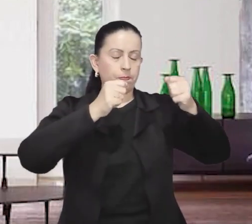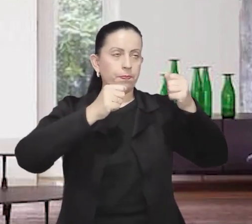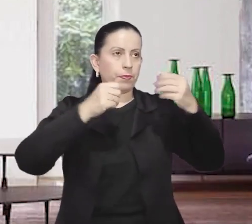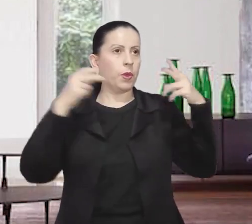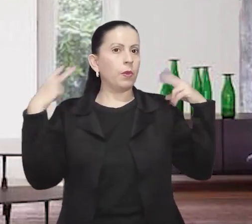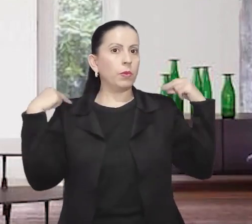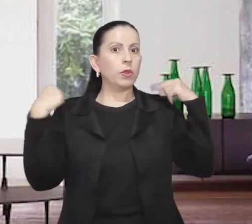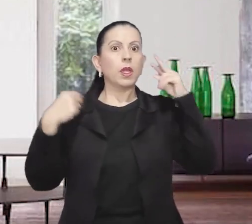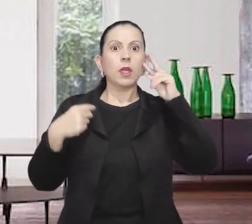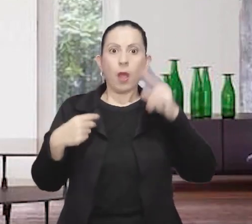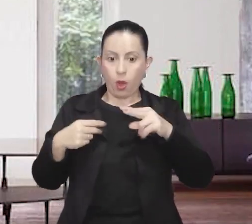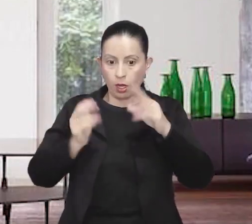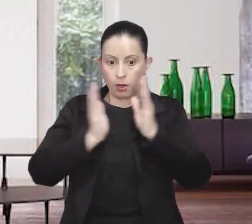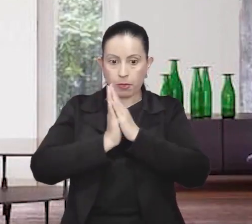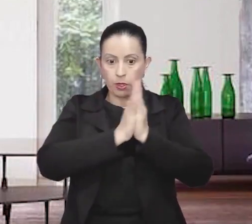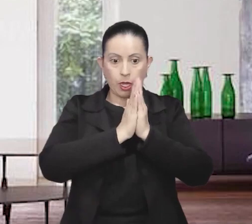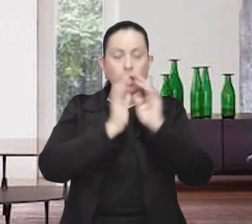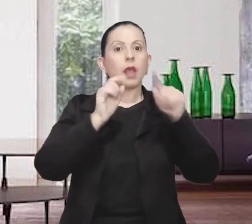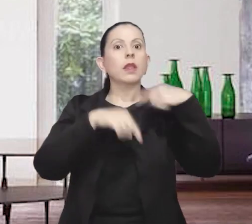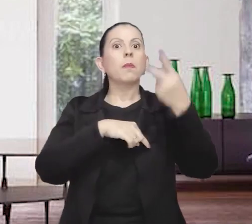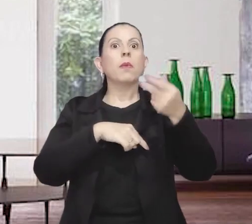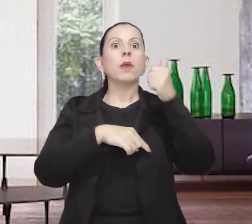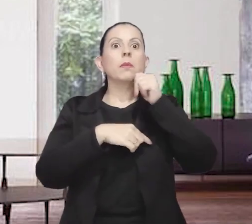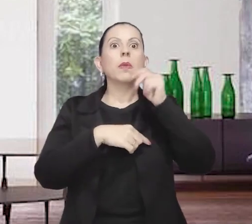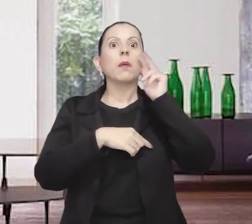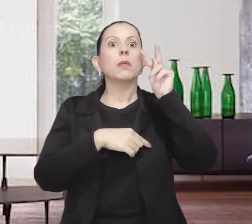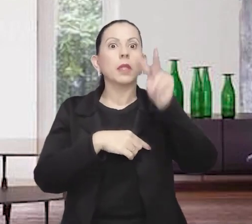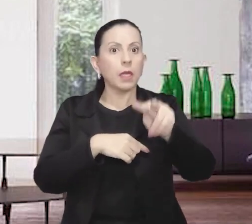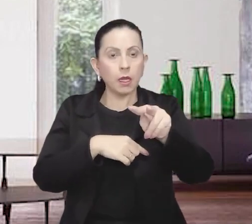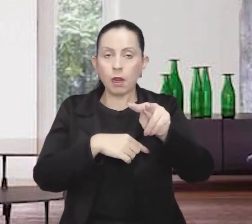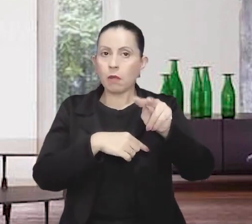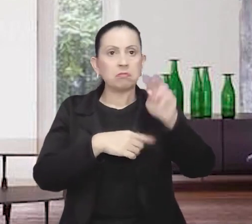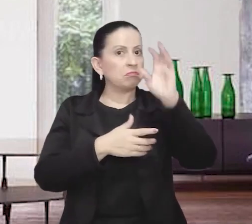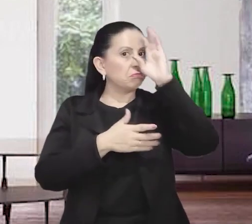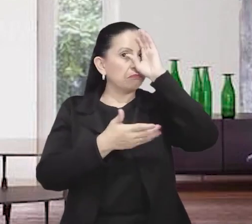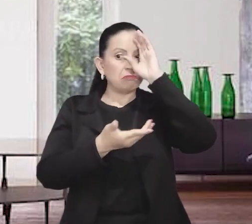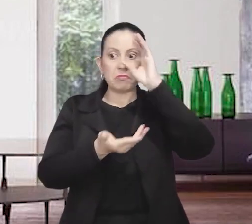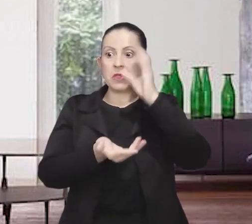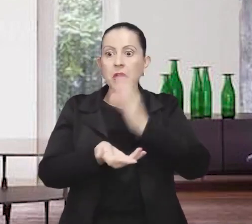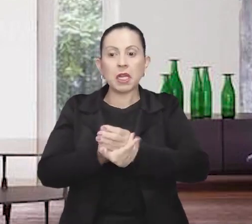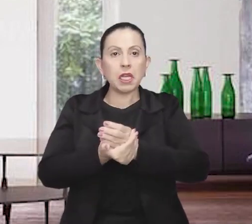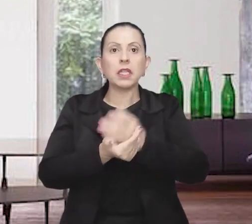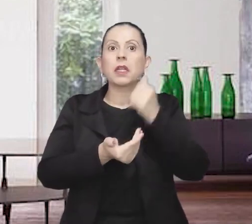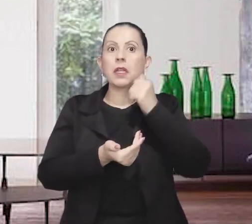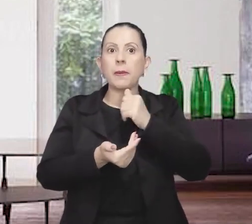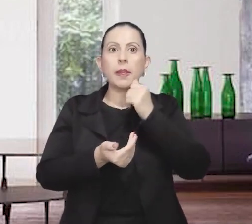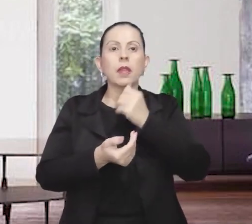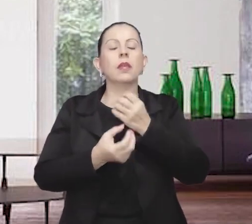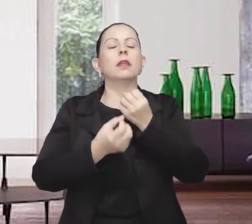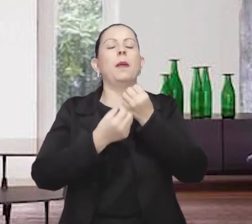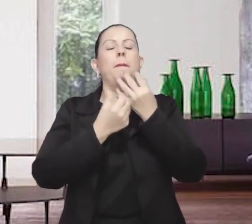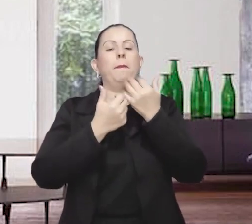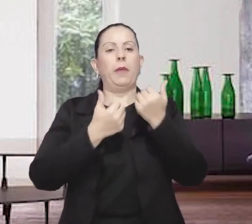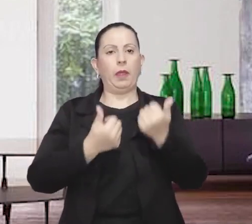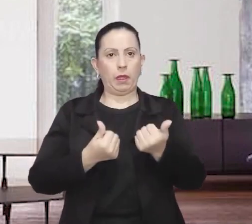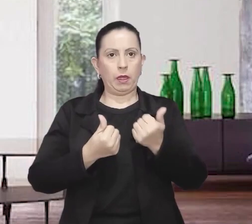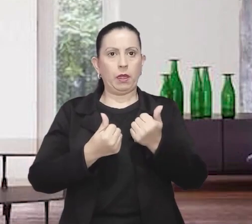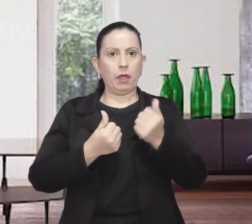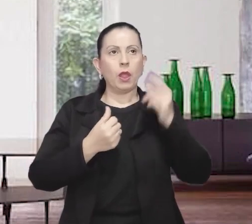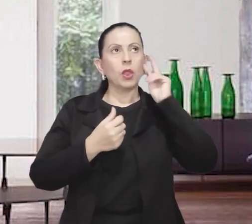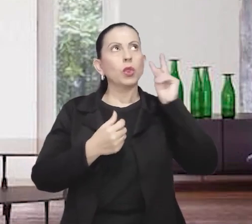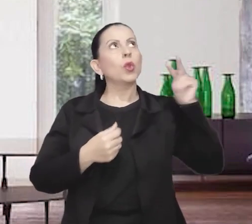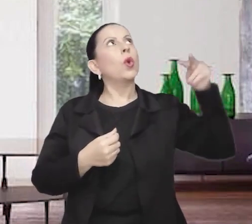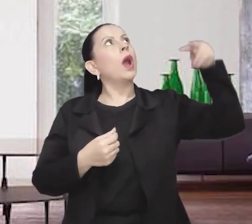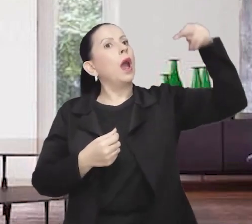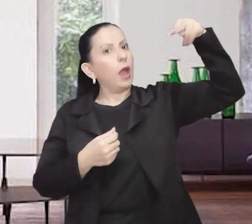boneca e depois para a menina, não acreditando que ela está bem. Do alto, dá para